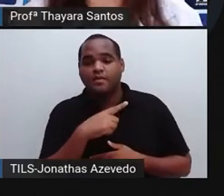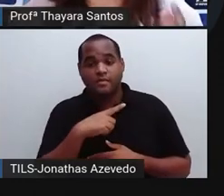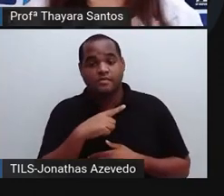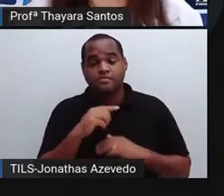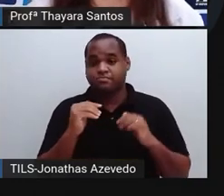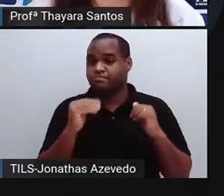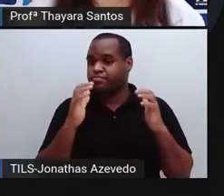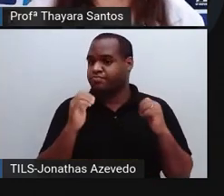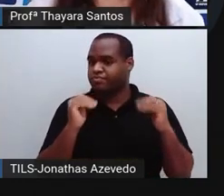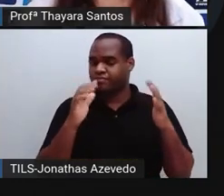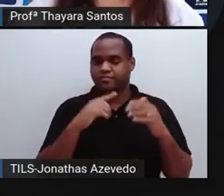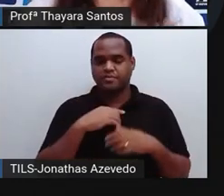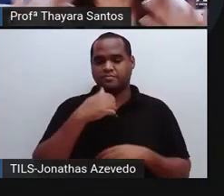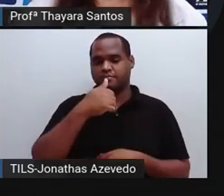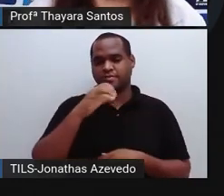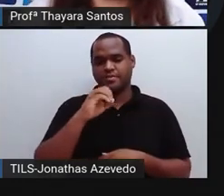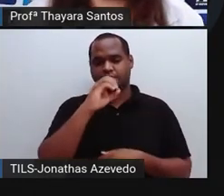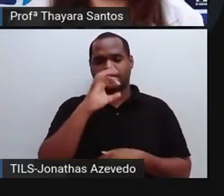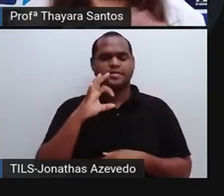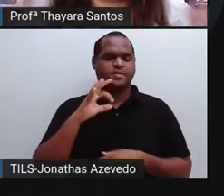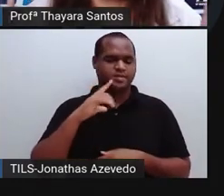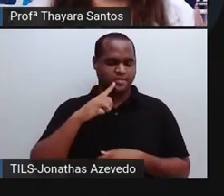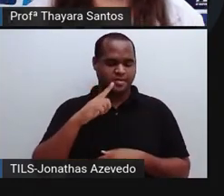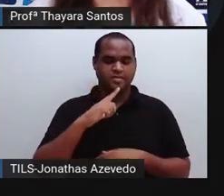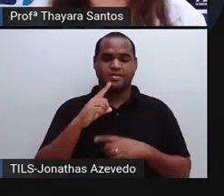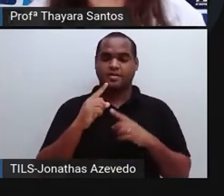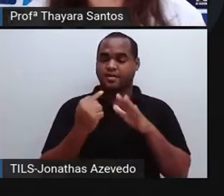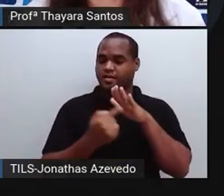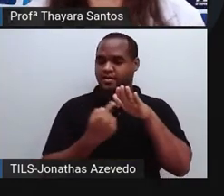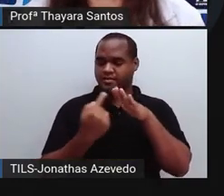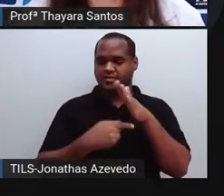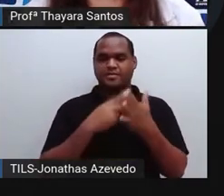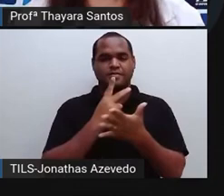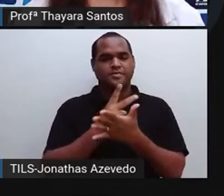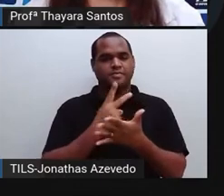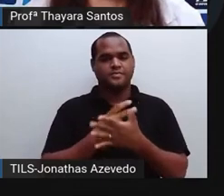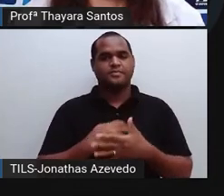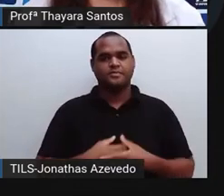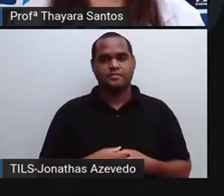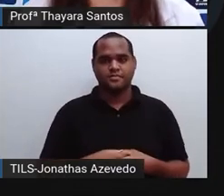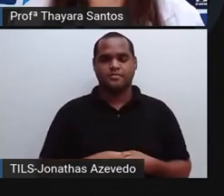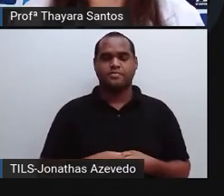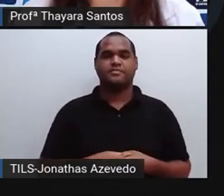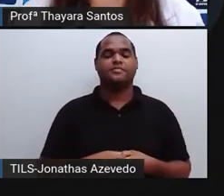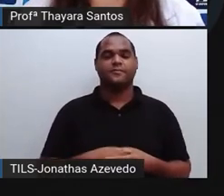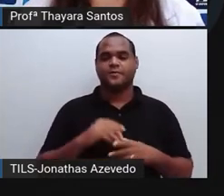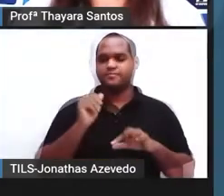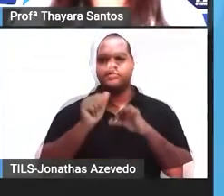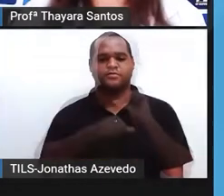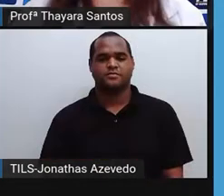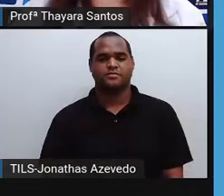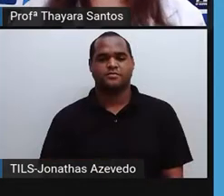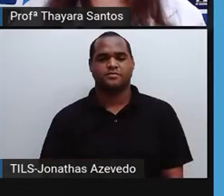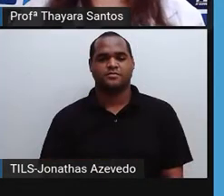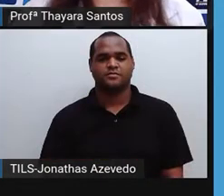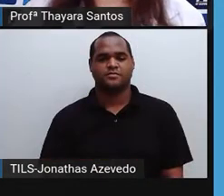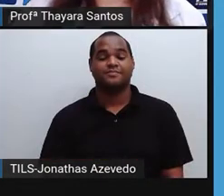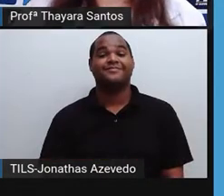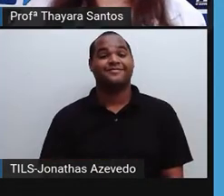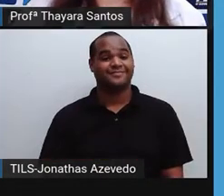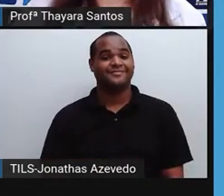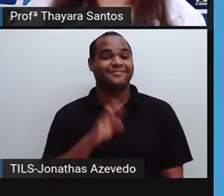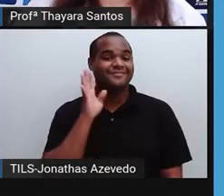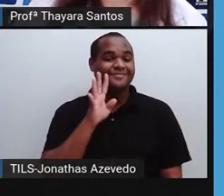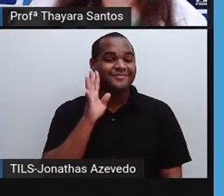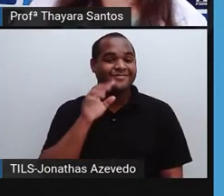de 100 graus, ela vai estar no estado gasoso. Não tem jeito. Então, só para vocês entenderem essas mudanças. Legal,